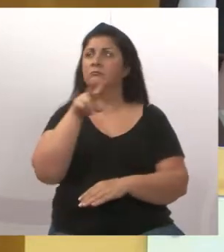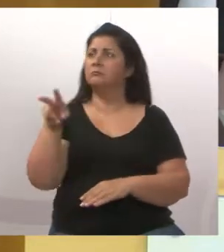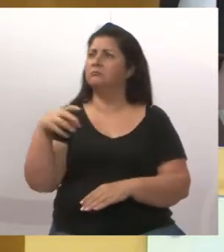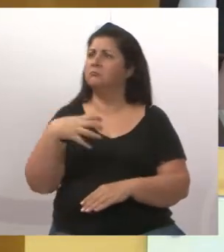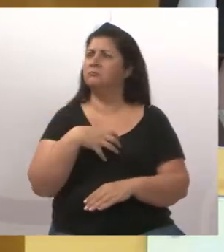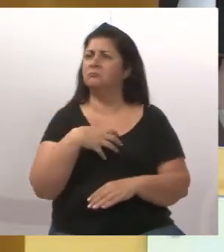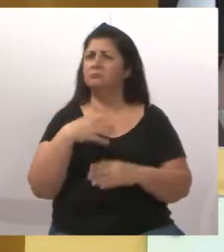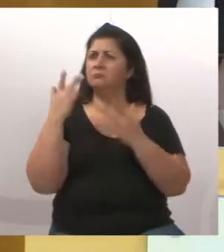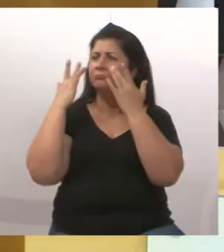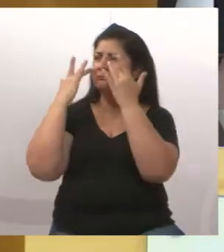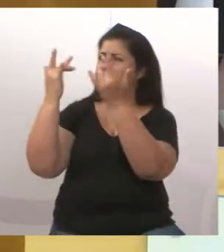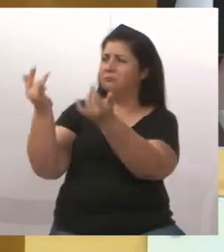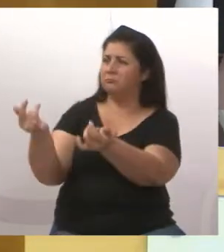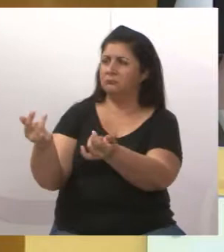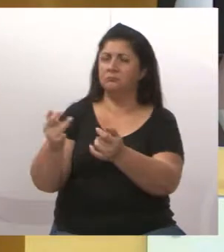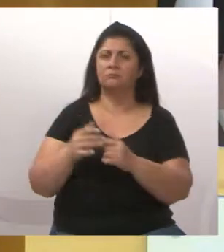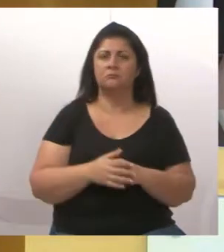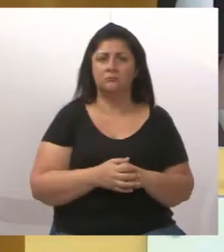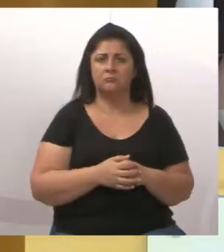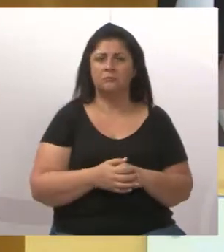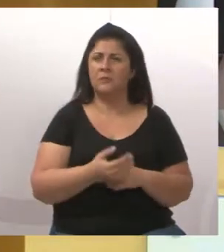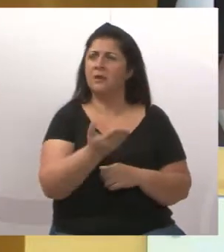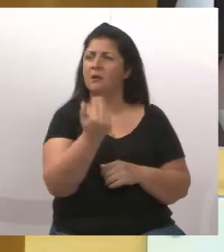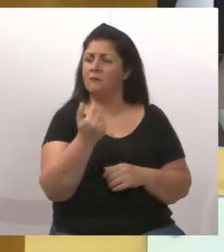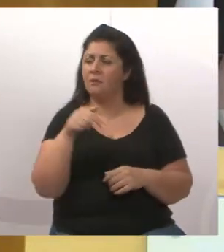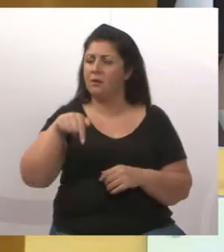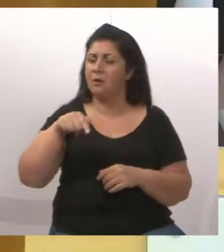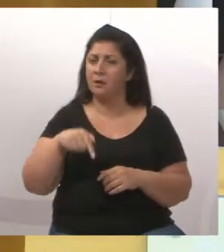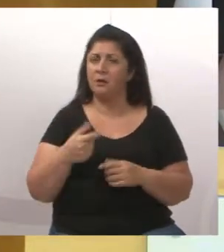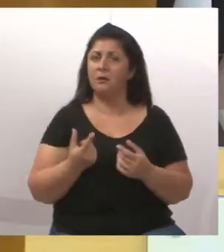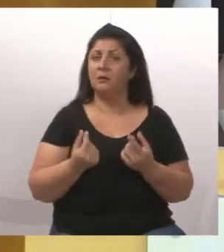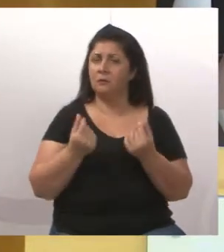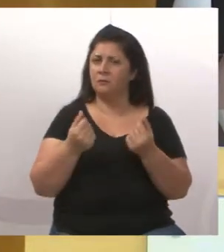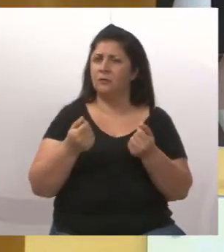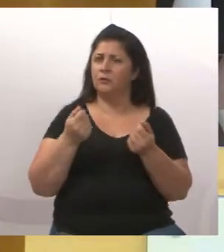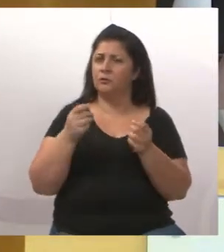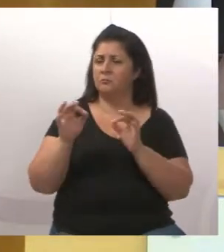se sinta atraído pelo nosso município e venha investir aqui em Jacareí?